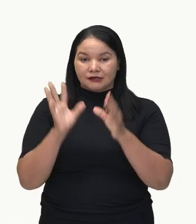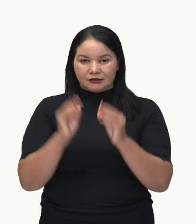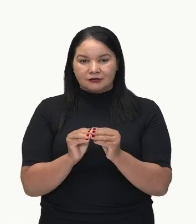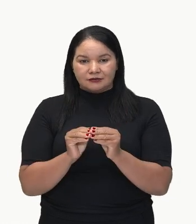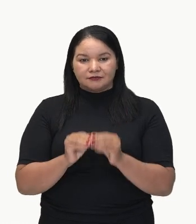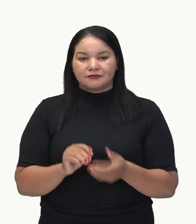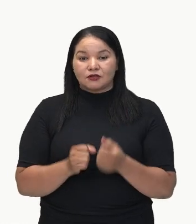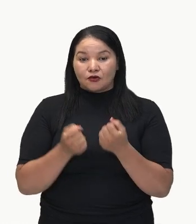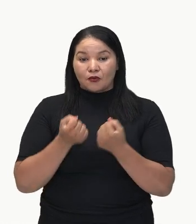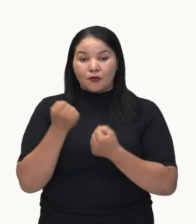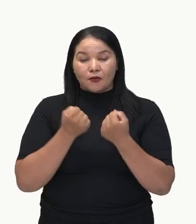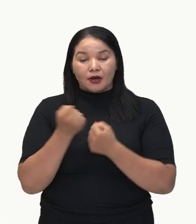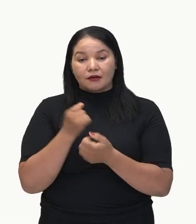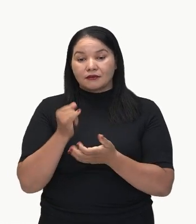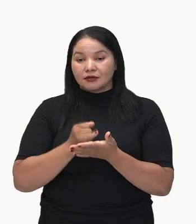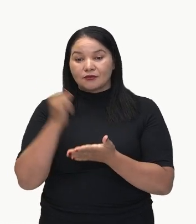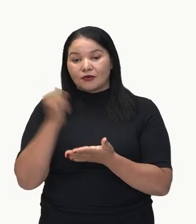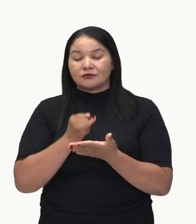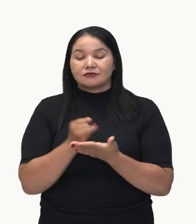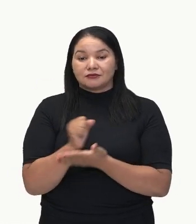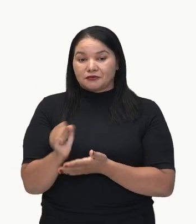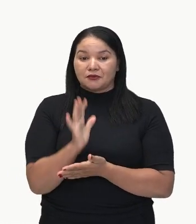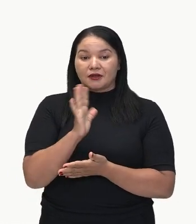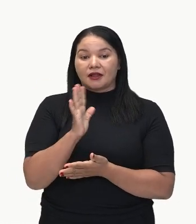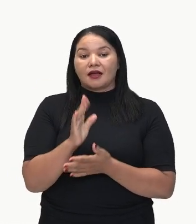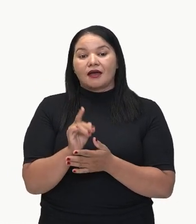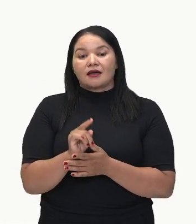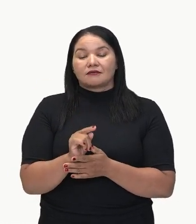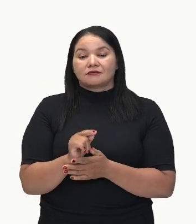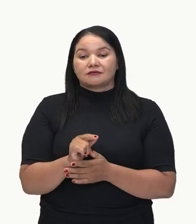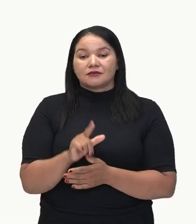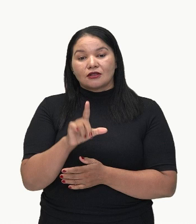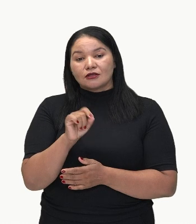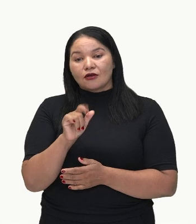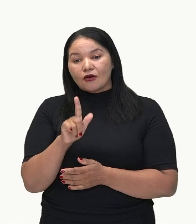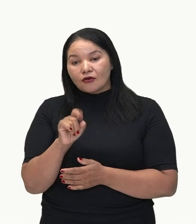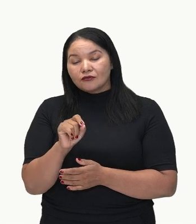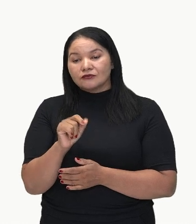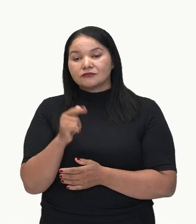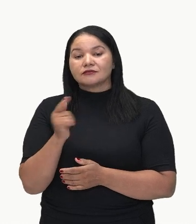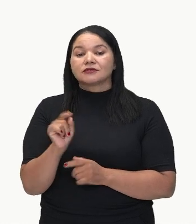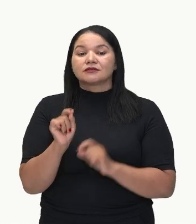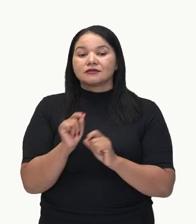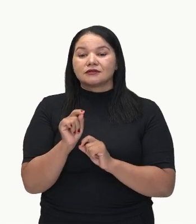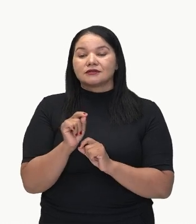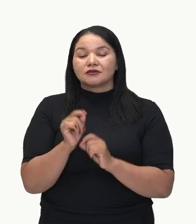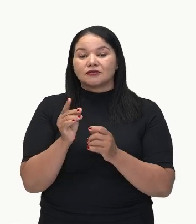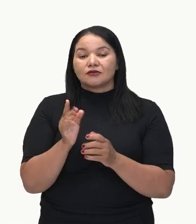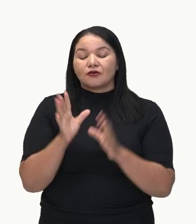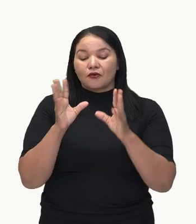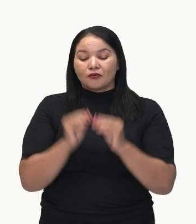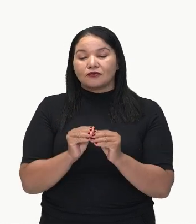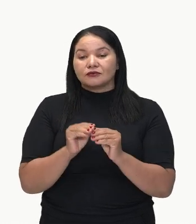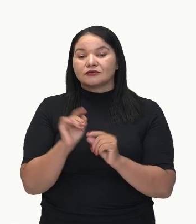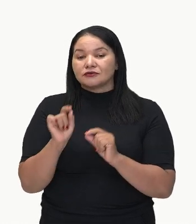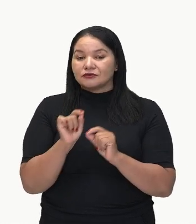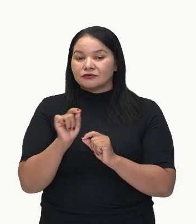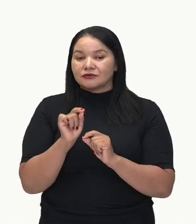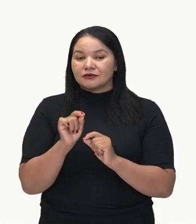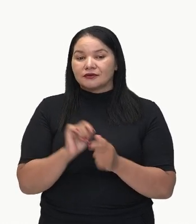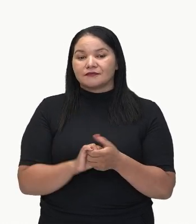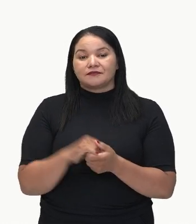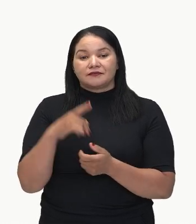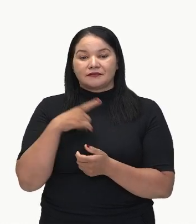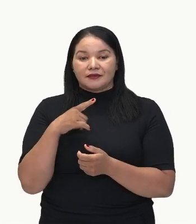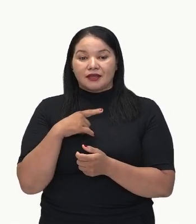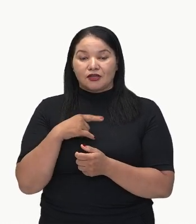carros importados custam muito caro. Logo, concluindo, né? Portanto, tem